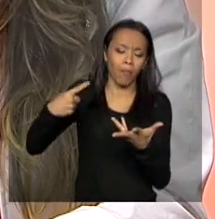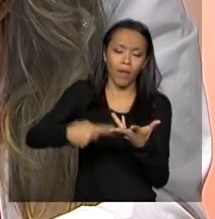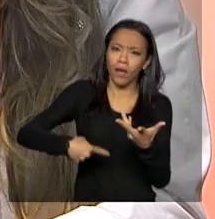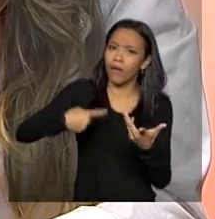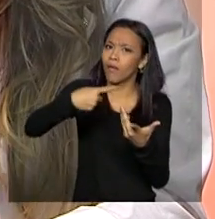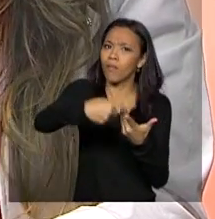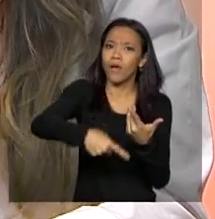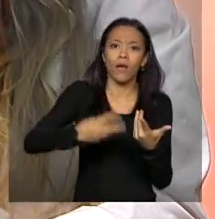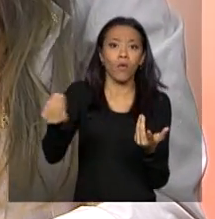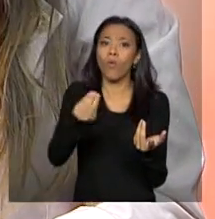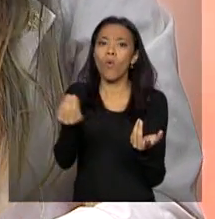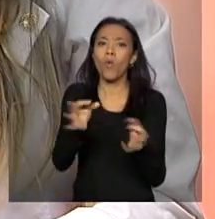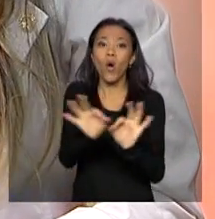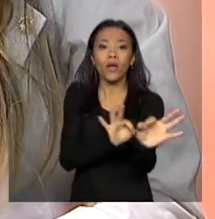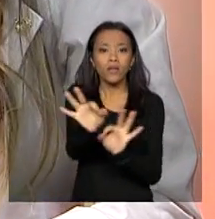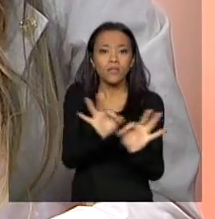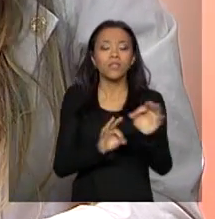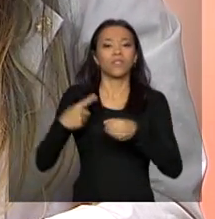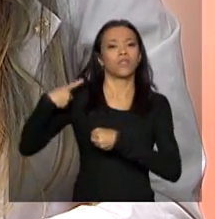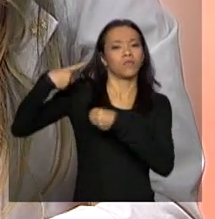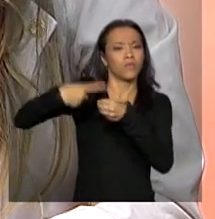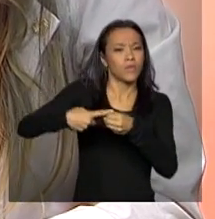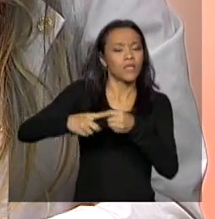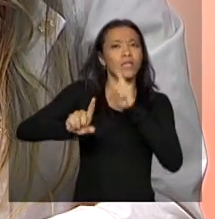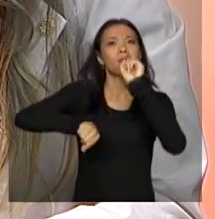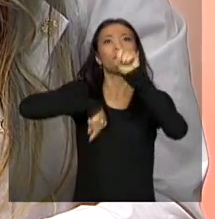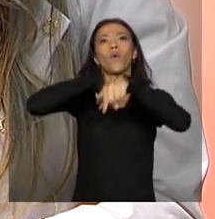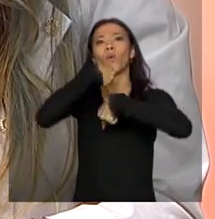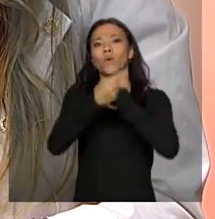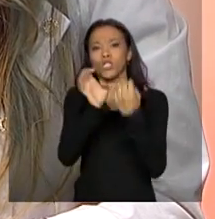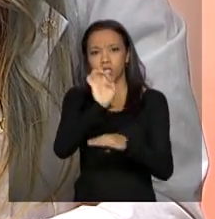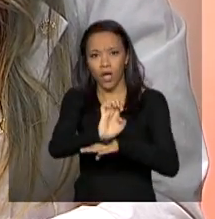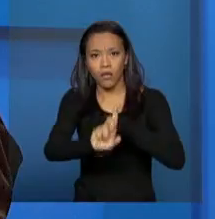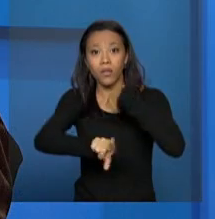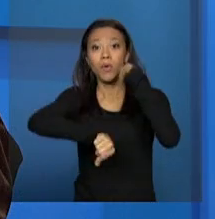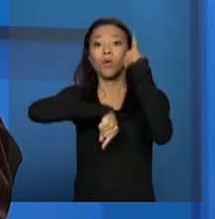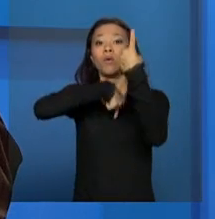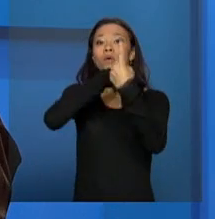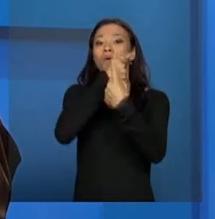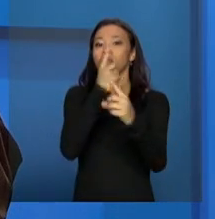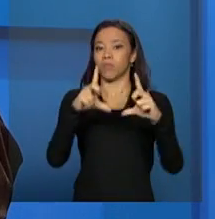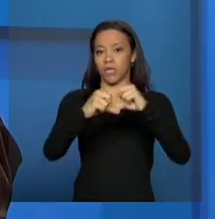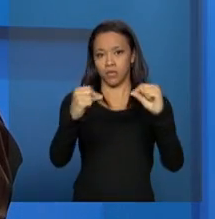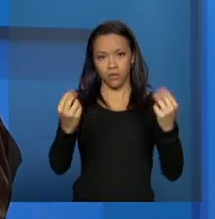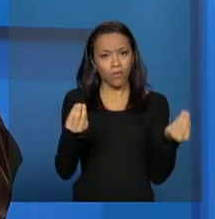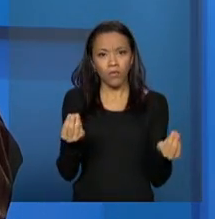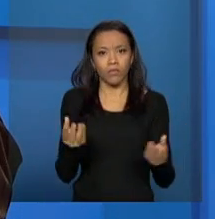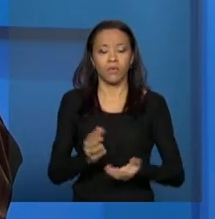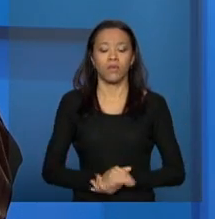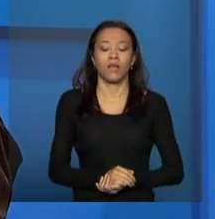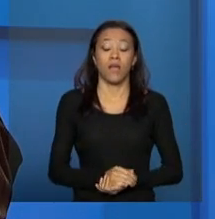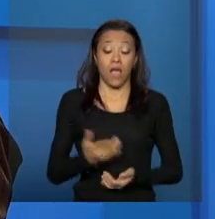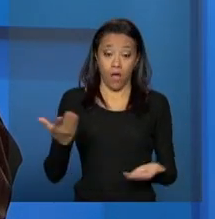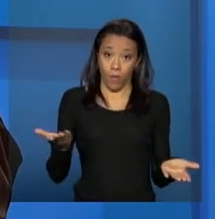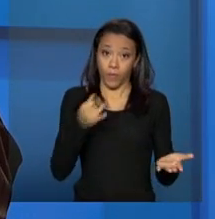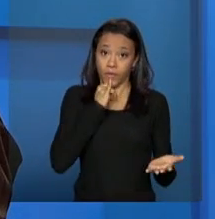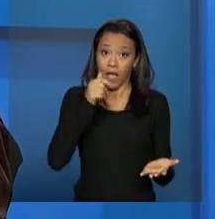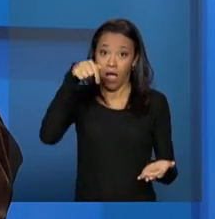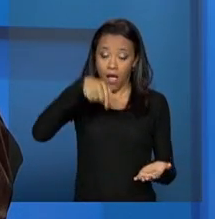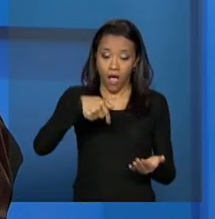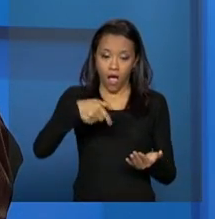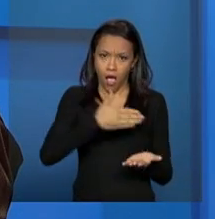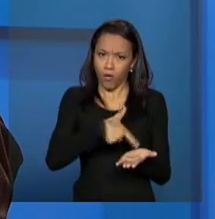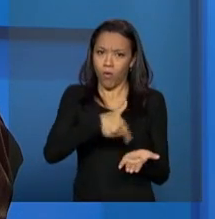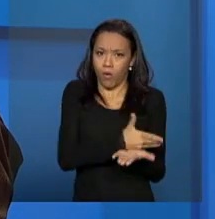né, as municipais e estaduais, depois que ocorre a nacional. Isso, isso. Nesse primeiro momento, agora em maio, gente, né, a partir de